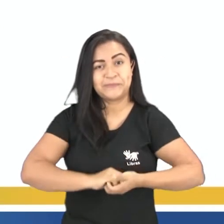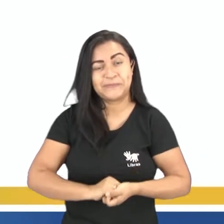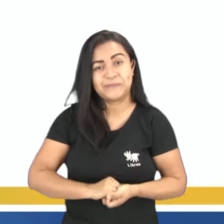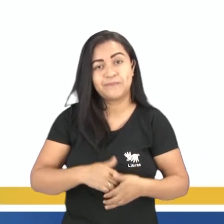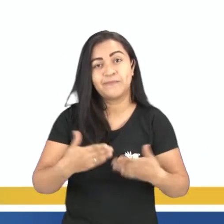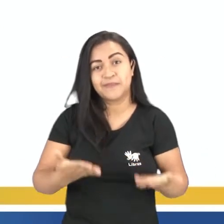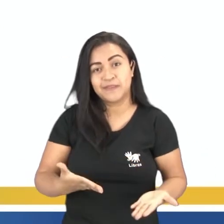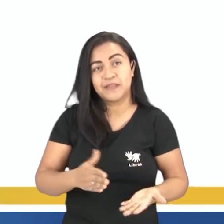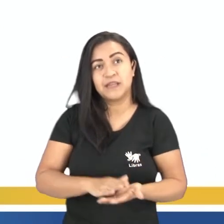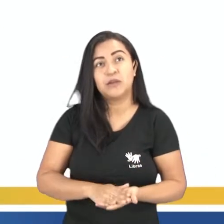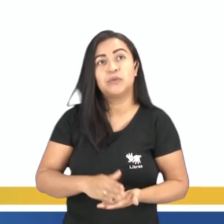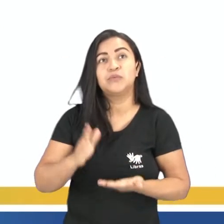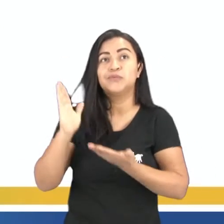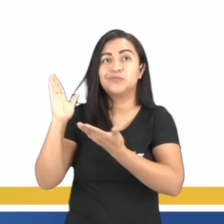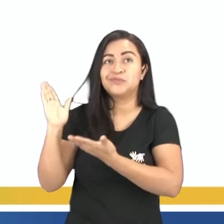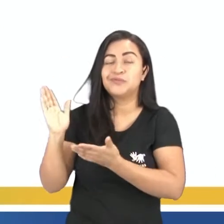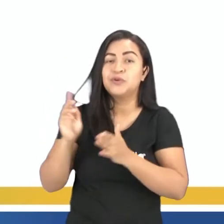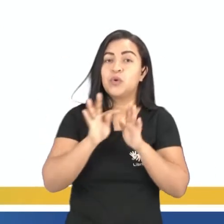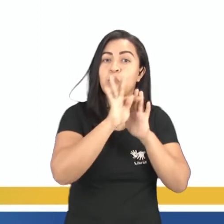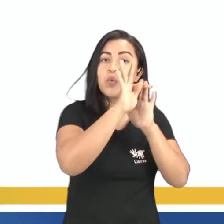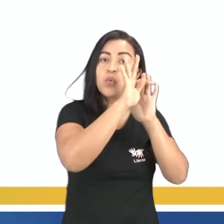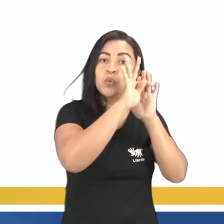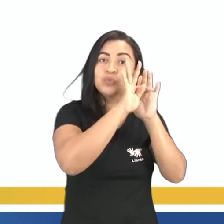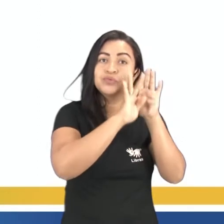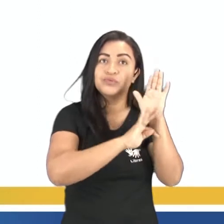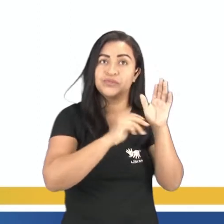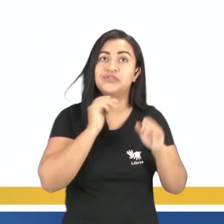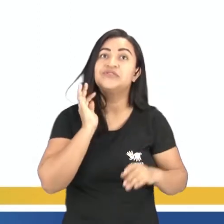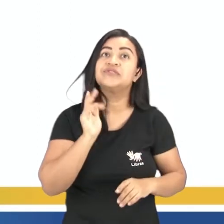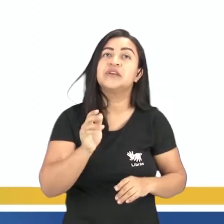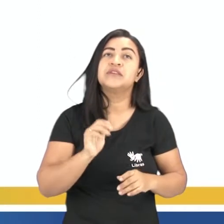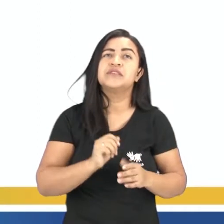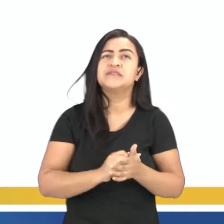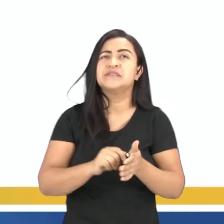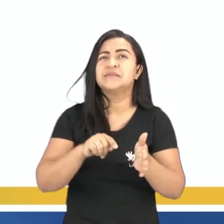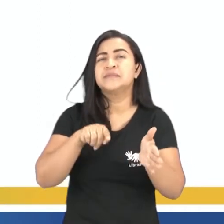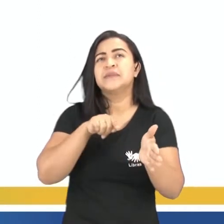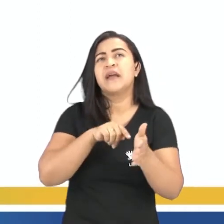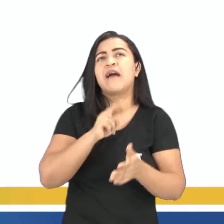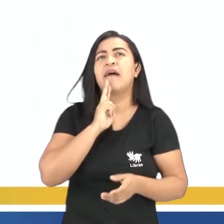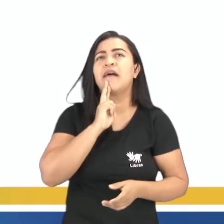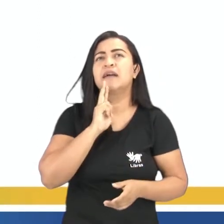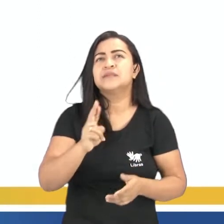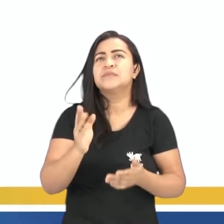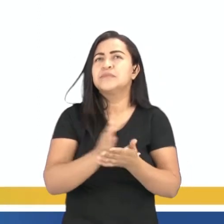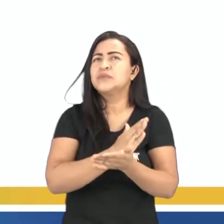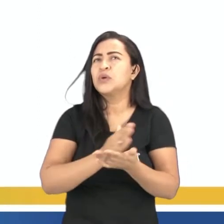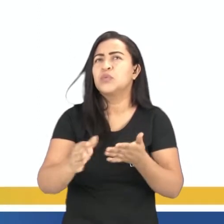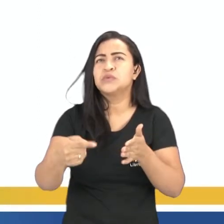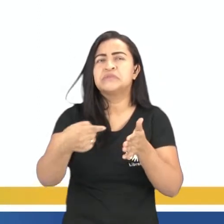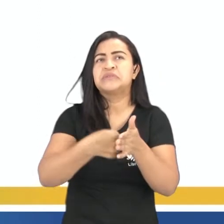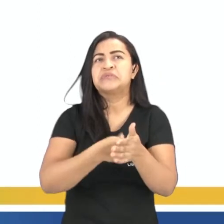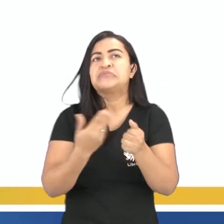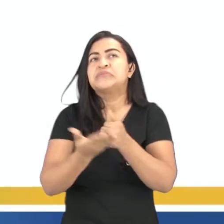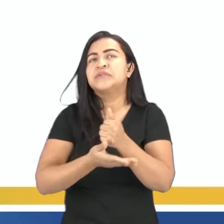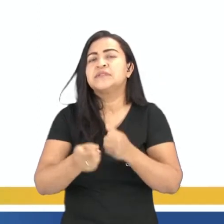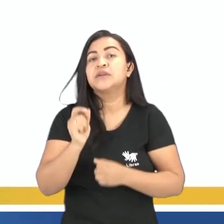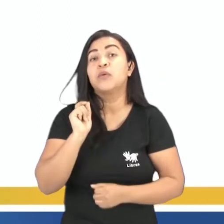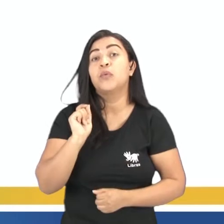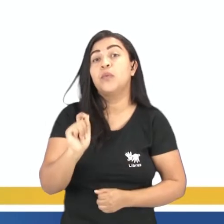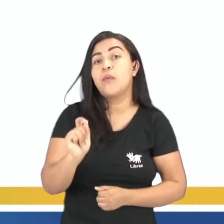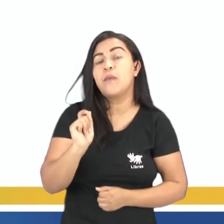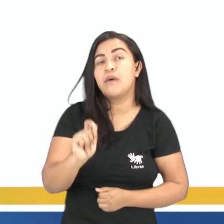Então, um texto narrativo, ele deve responder algumas perguntas básicas, né? O que? Primeiro, né? O que?